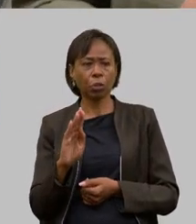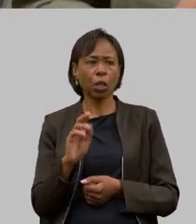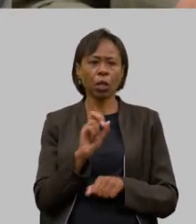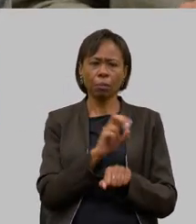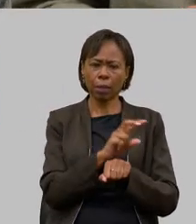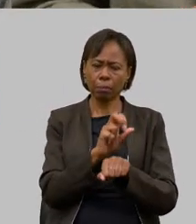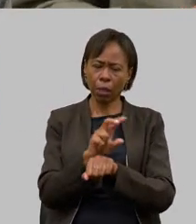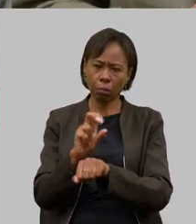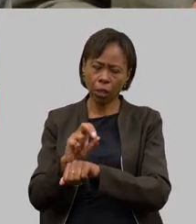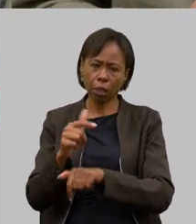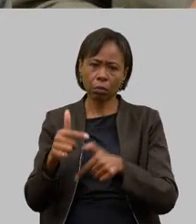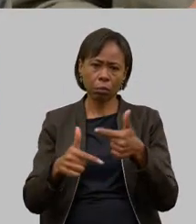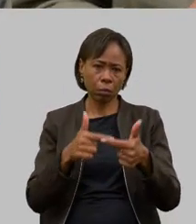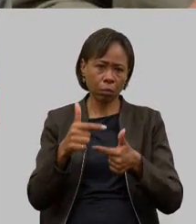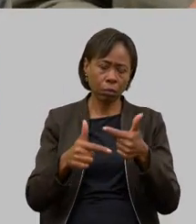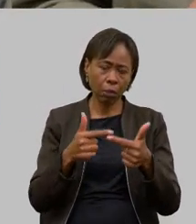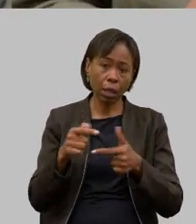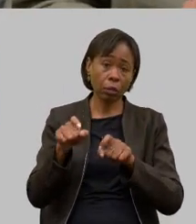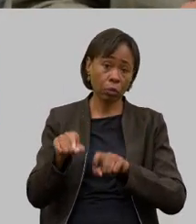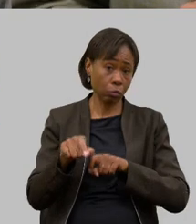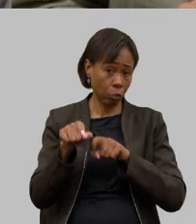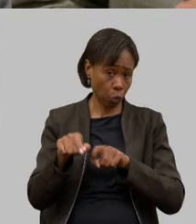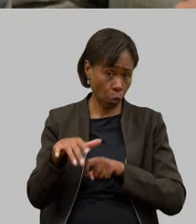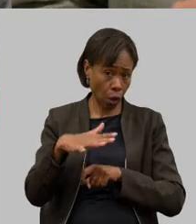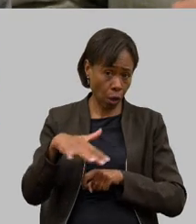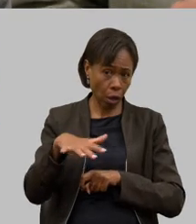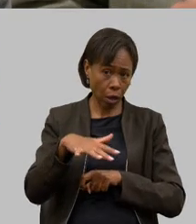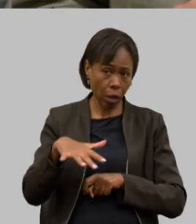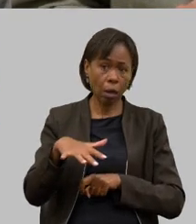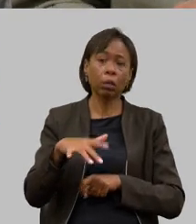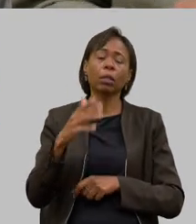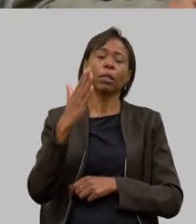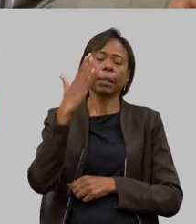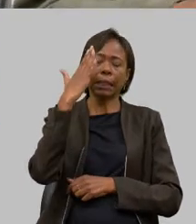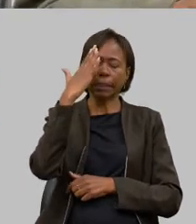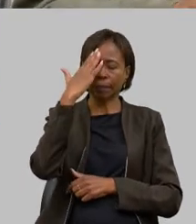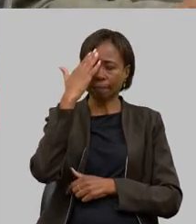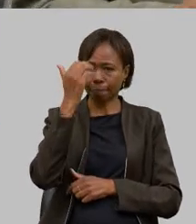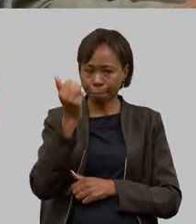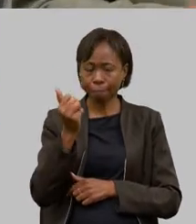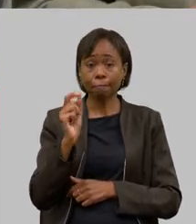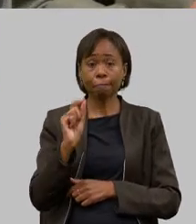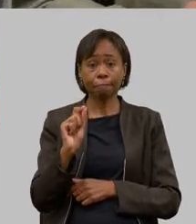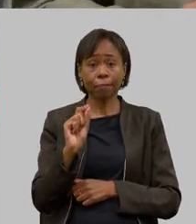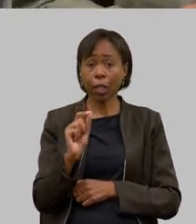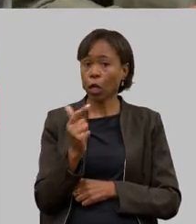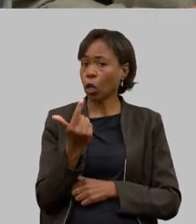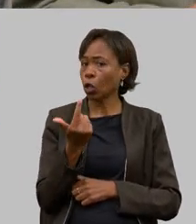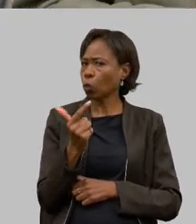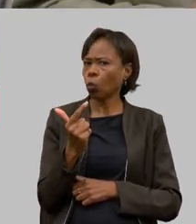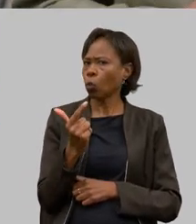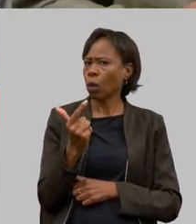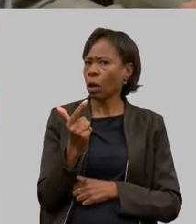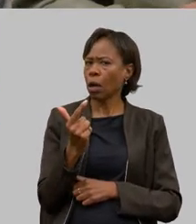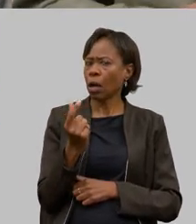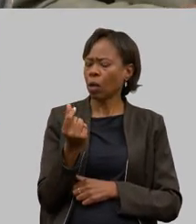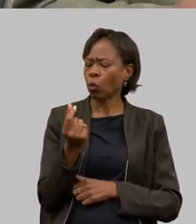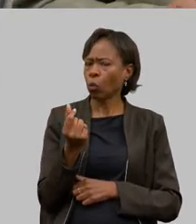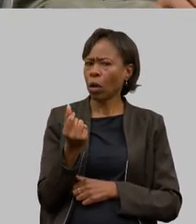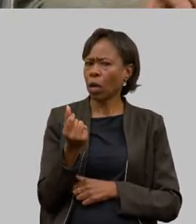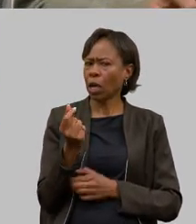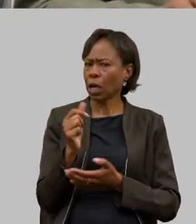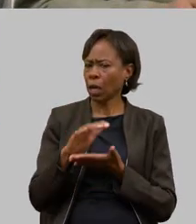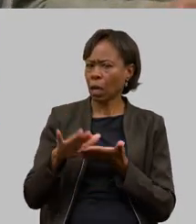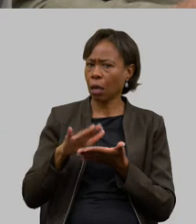oportunidade através do agronegócio nós sabemos que não se trata de gastos mas sim de investimentos